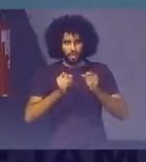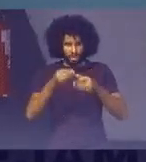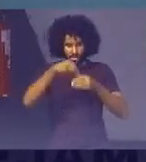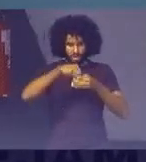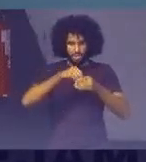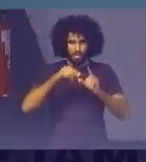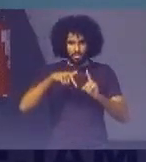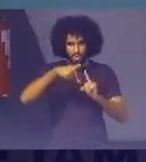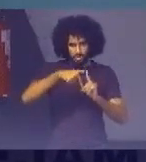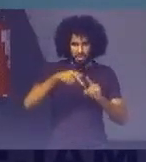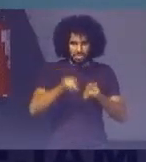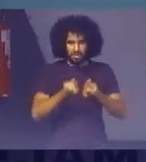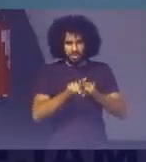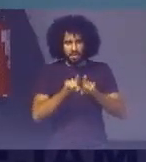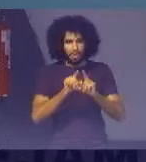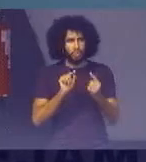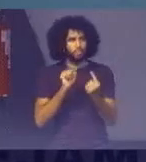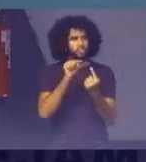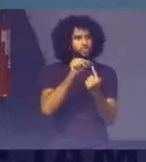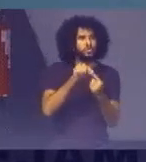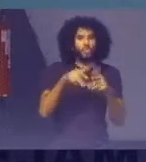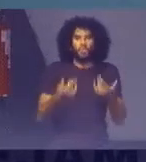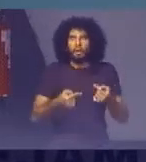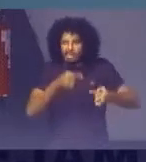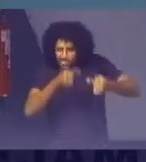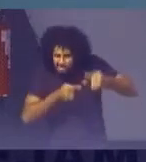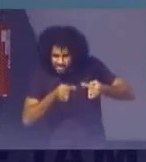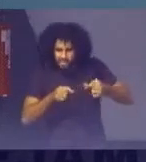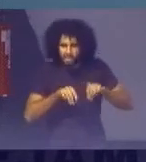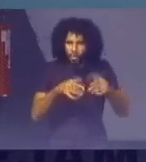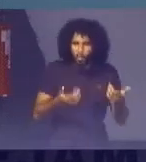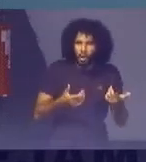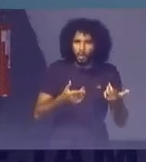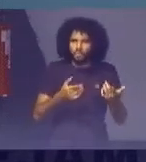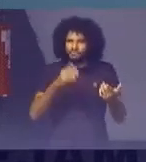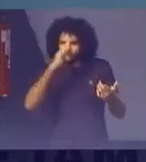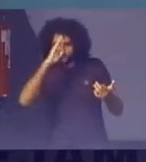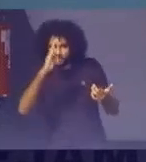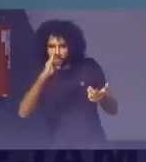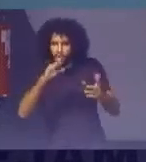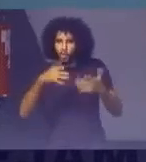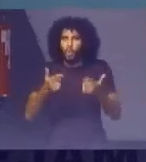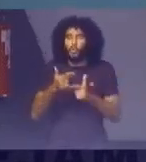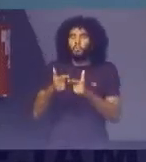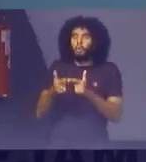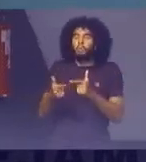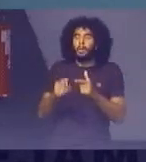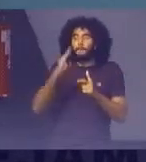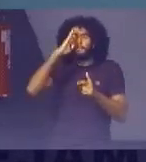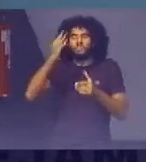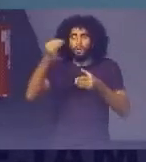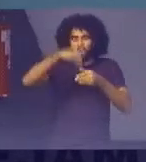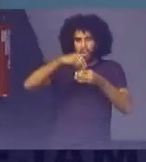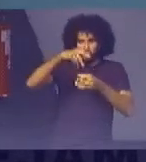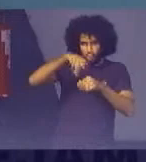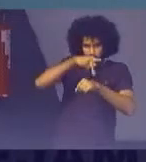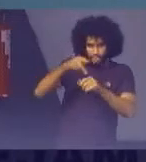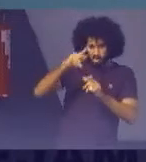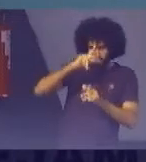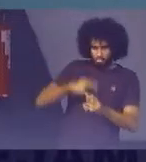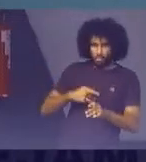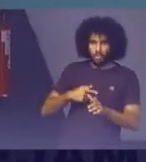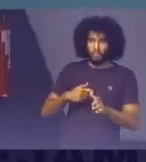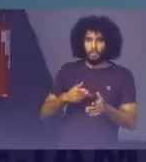Metas Dos objetivos Quais são Seus desafios Quais são Seus prioridades Seus principais Problemas Então Eu cito ali